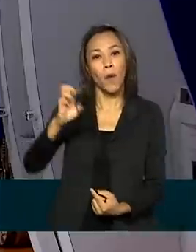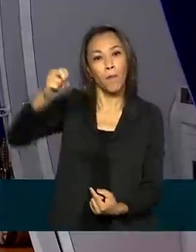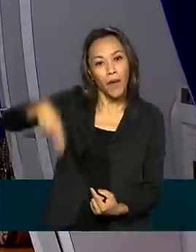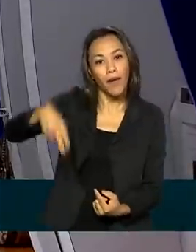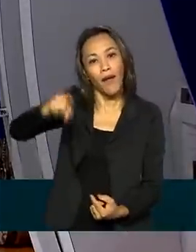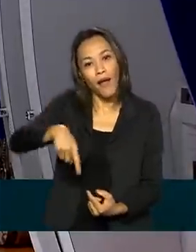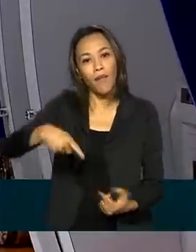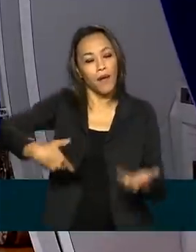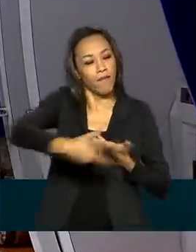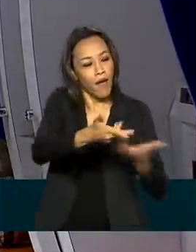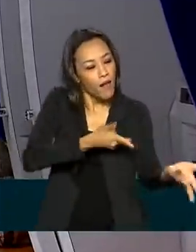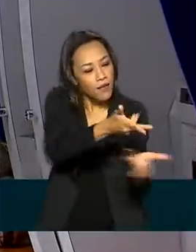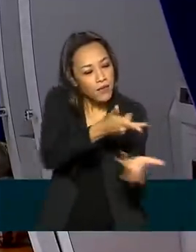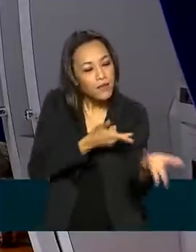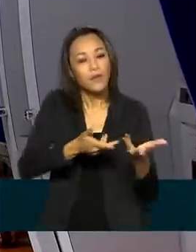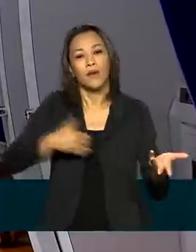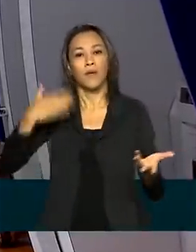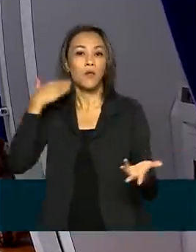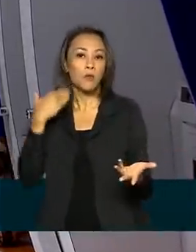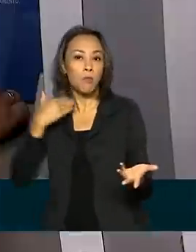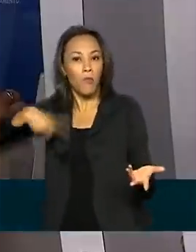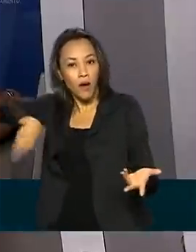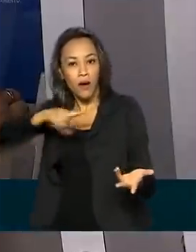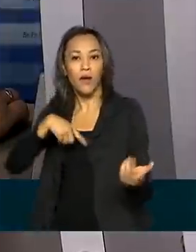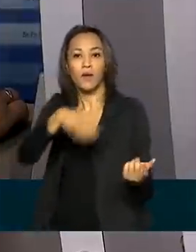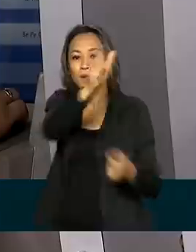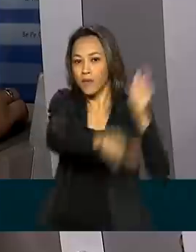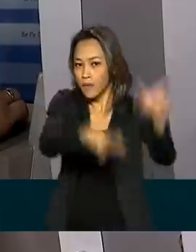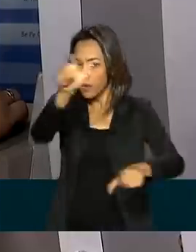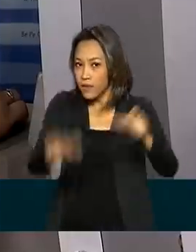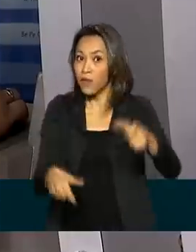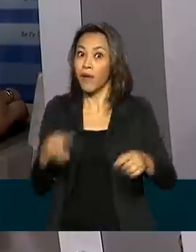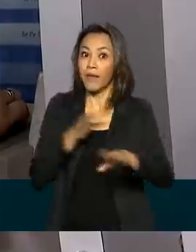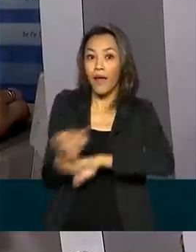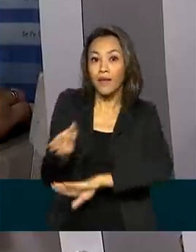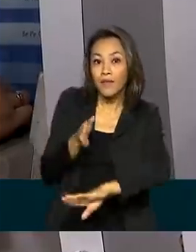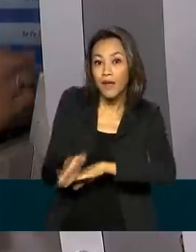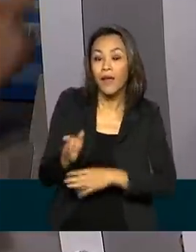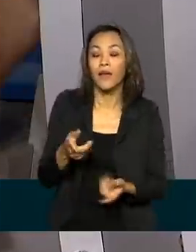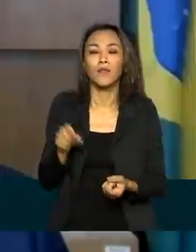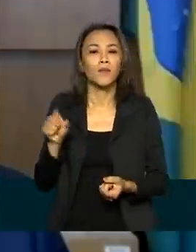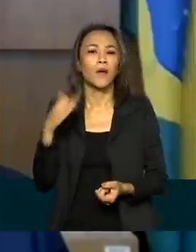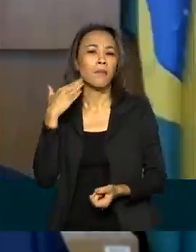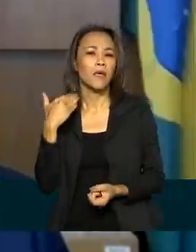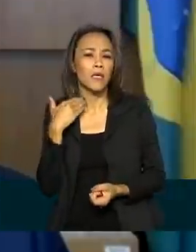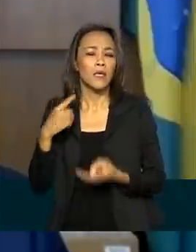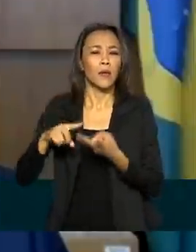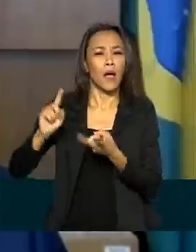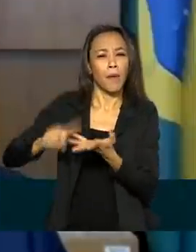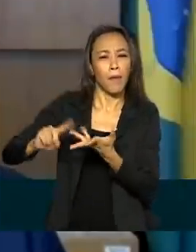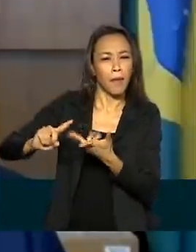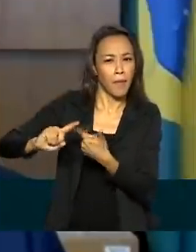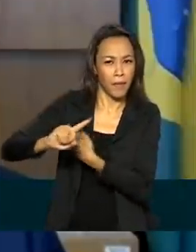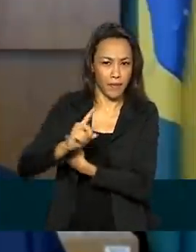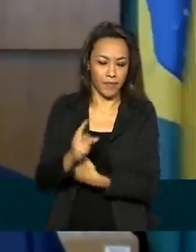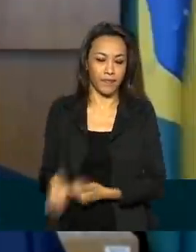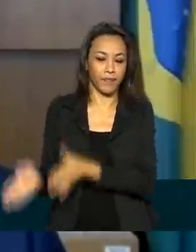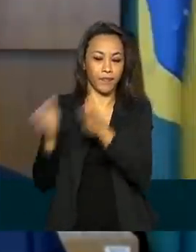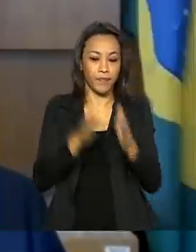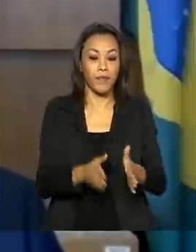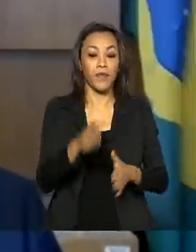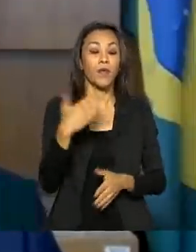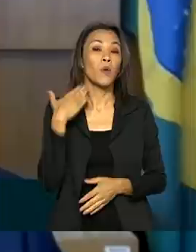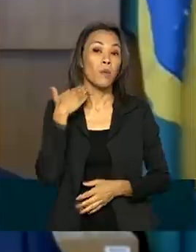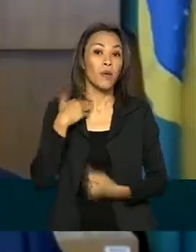clientes, promover a competição e permitir acesso a serviços financeiros mais vantajosos. Com o Open Banking, o Banco Central do